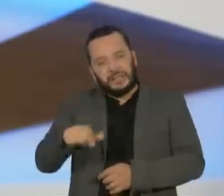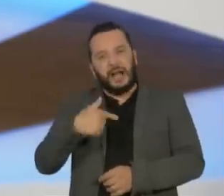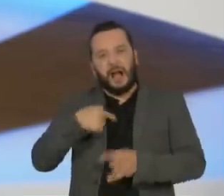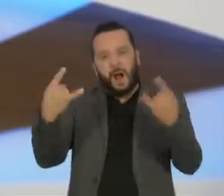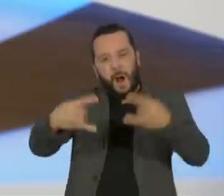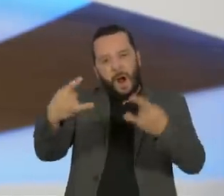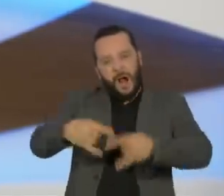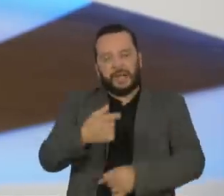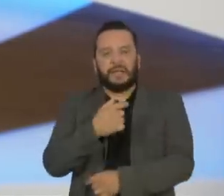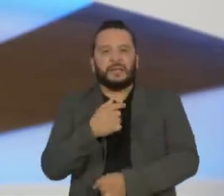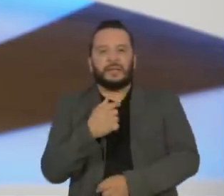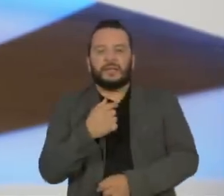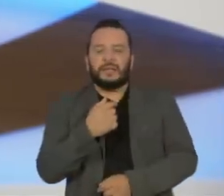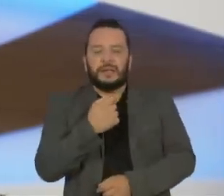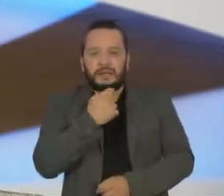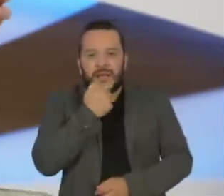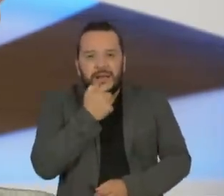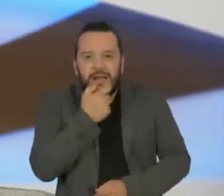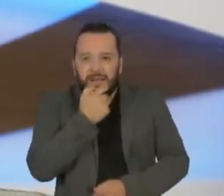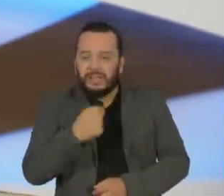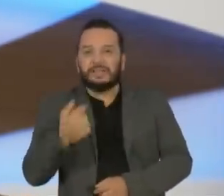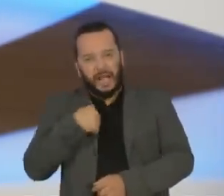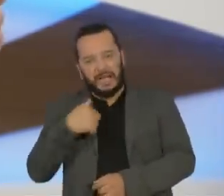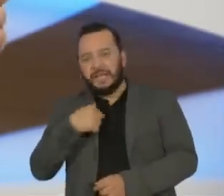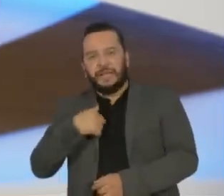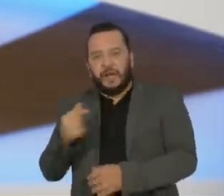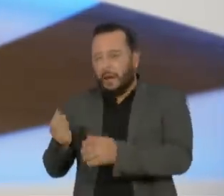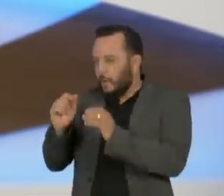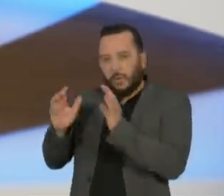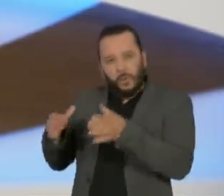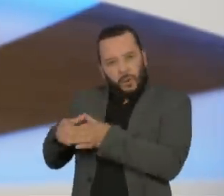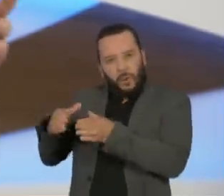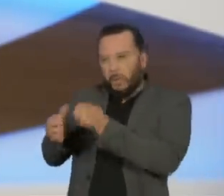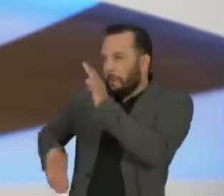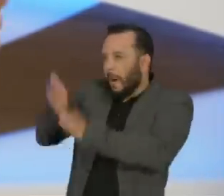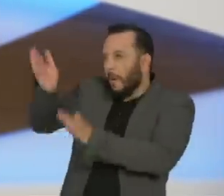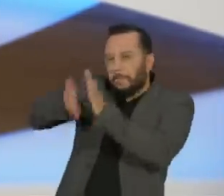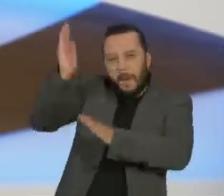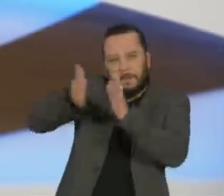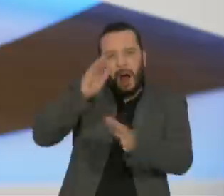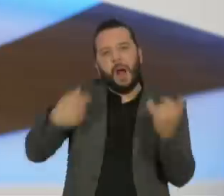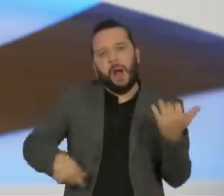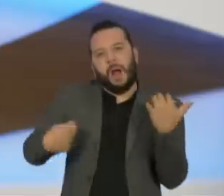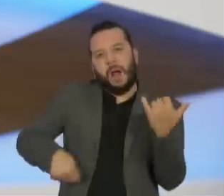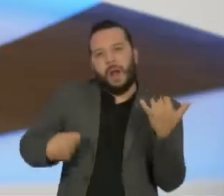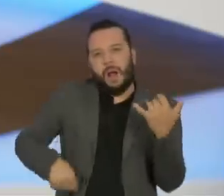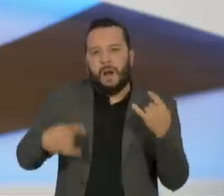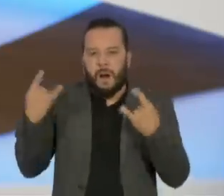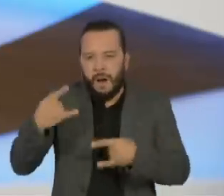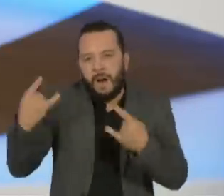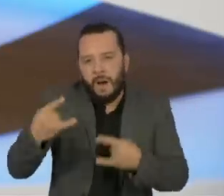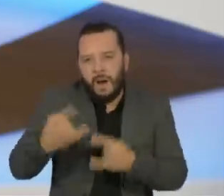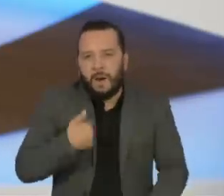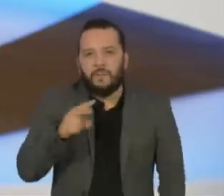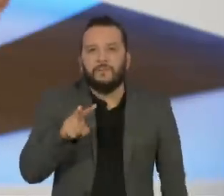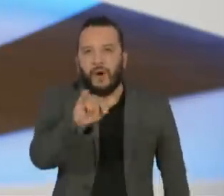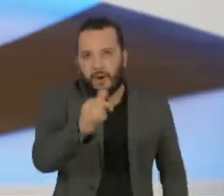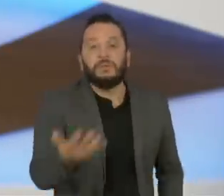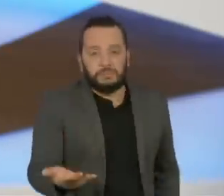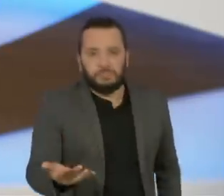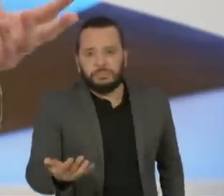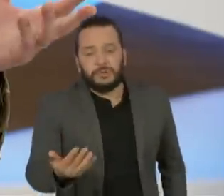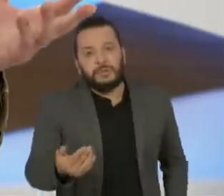E peguei a banda e fomos fazer uma turnê nacional. Vamos fazer uma coisa concomitante ao lançamento do livro. Tem uma